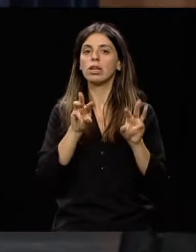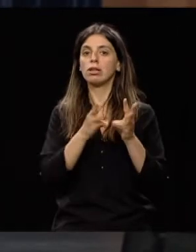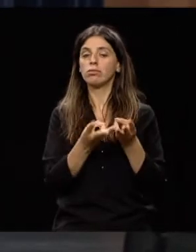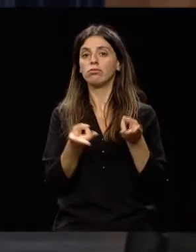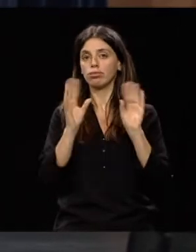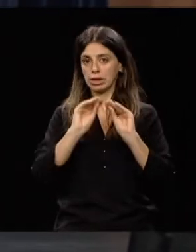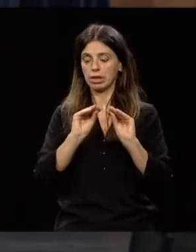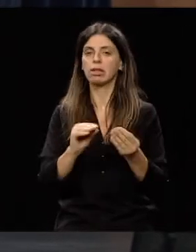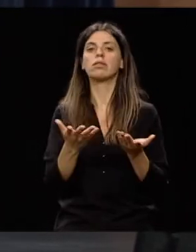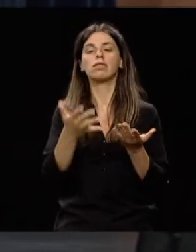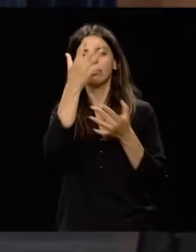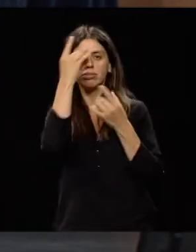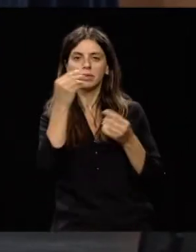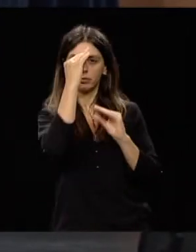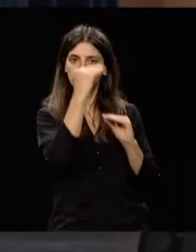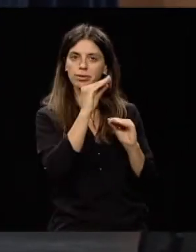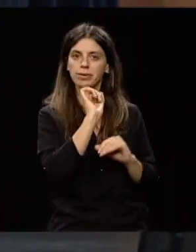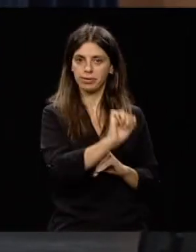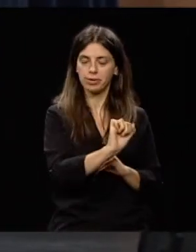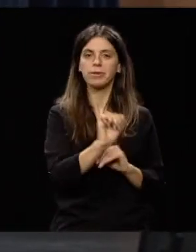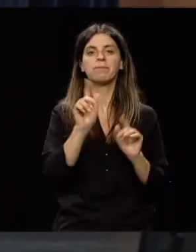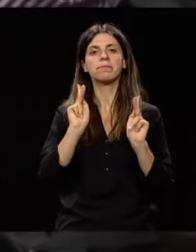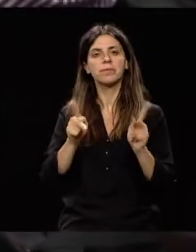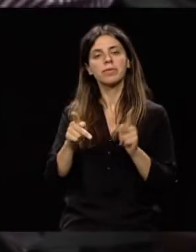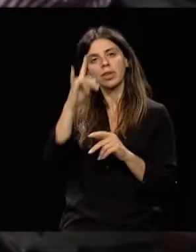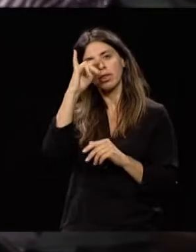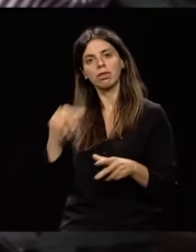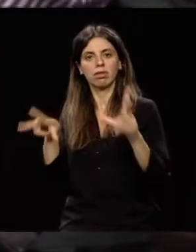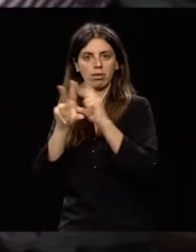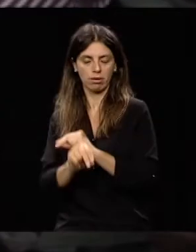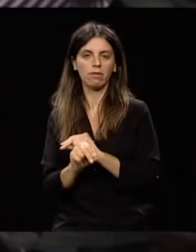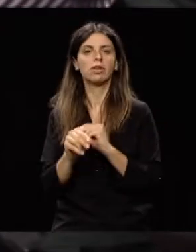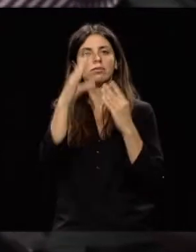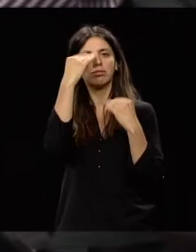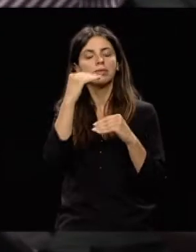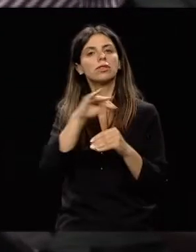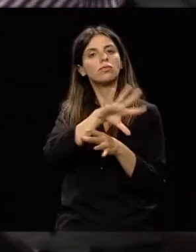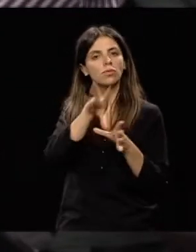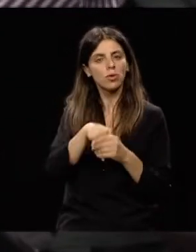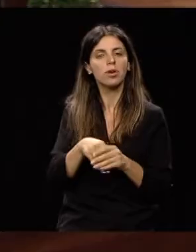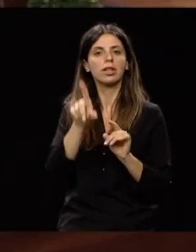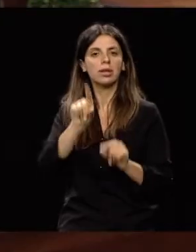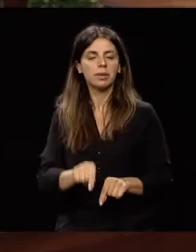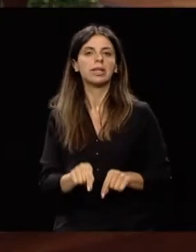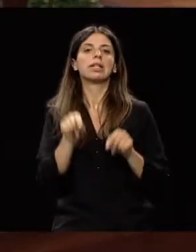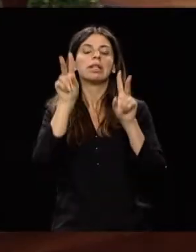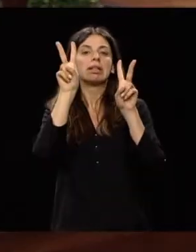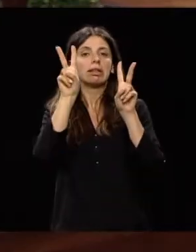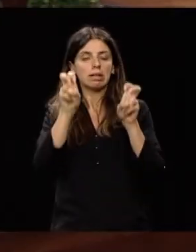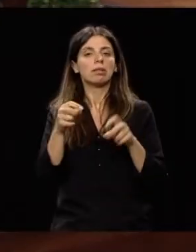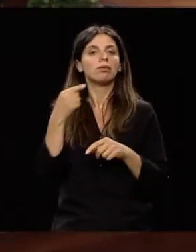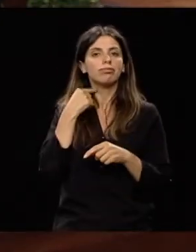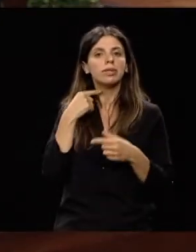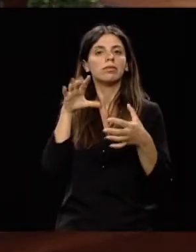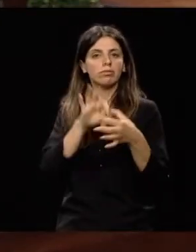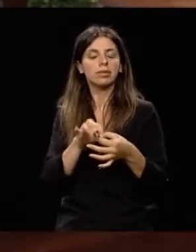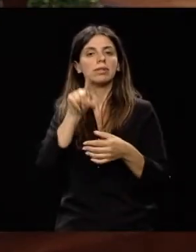formação de professores, inovação pedagógica, educação inclusiva, nas questões digitais também, nas questões relacionadas com a